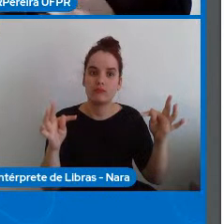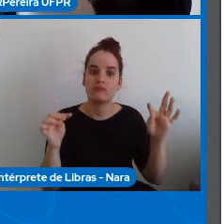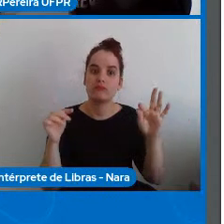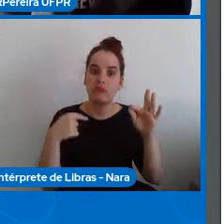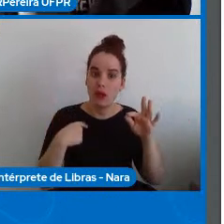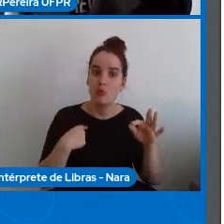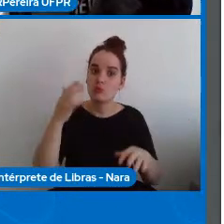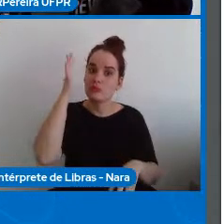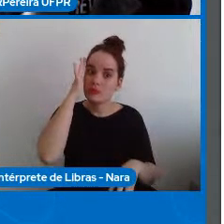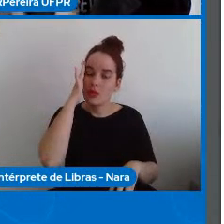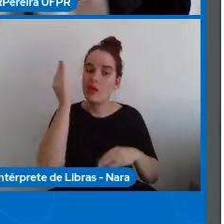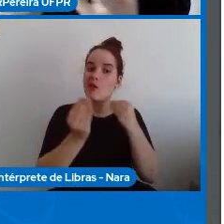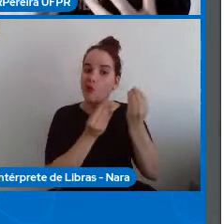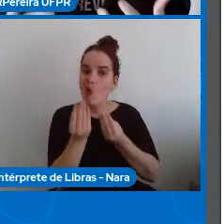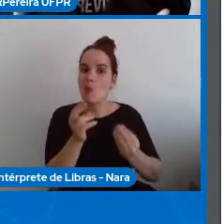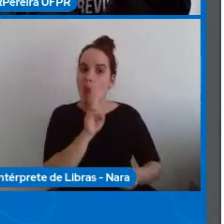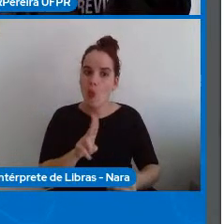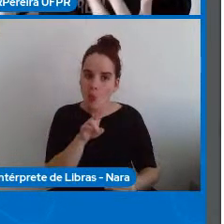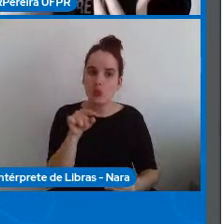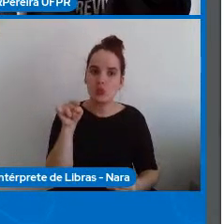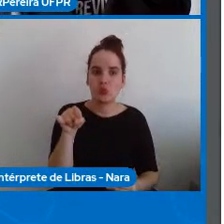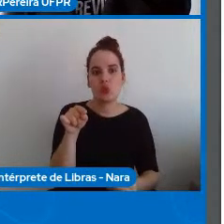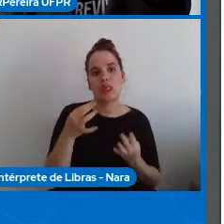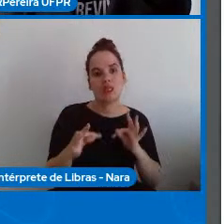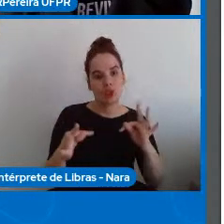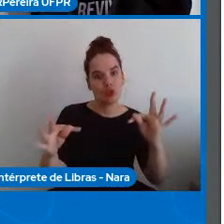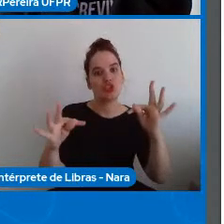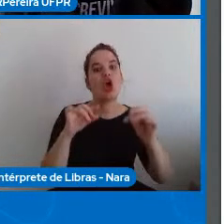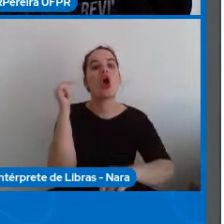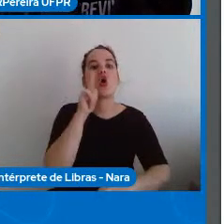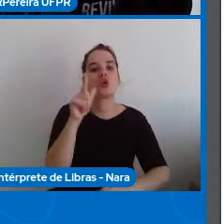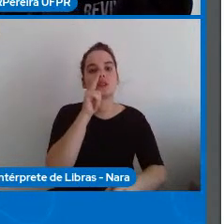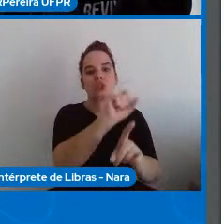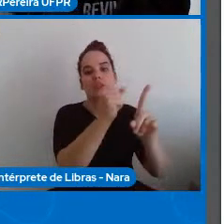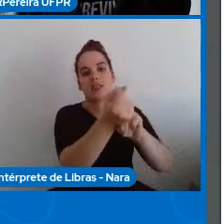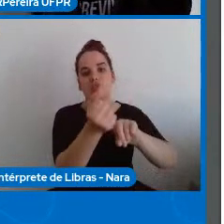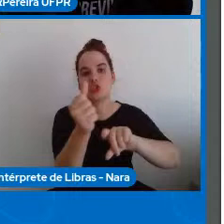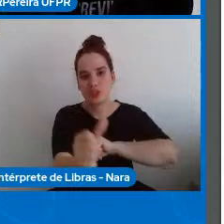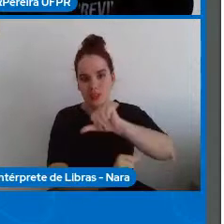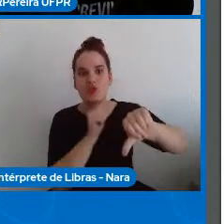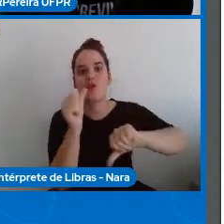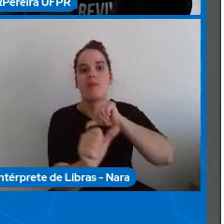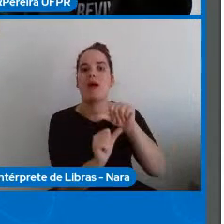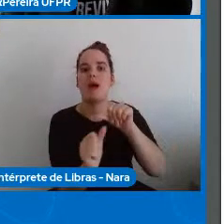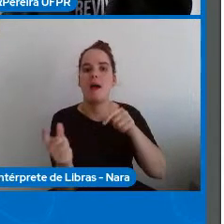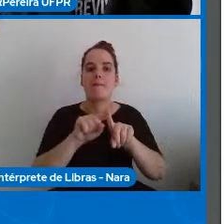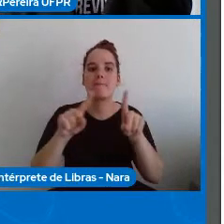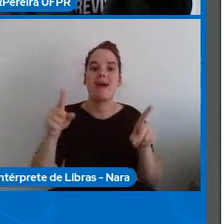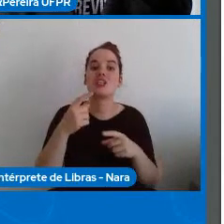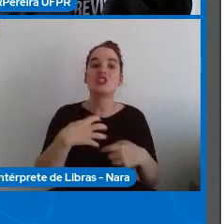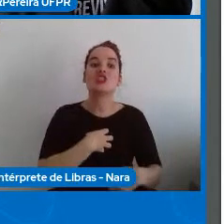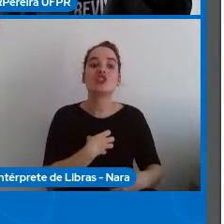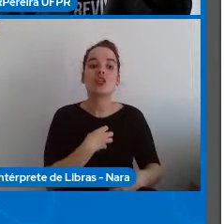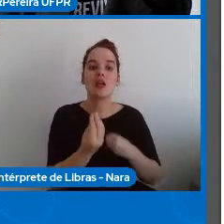como nós podemos utilizar esse desenvolvimento para transformar a sociedade de uma forma crítica de uma forma